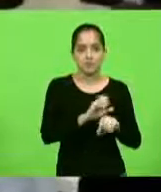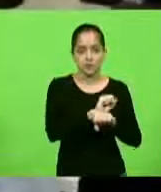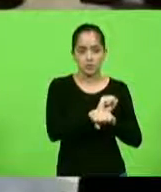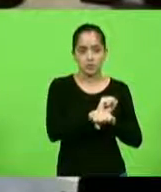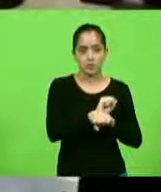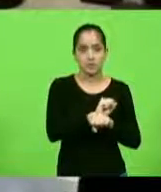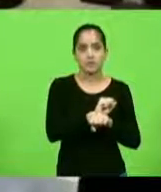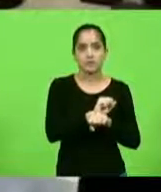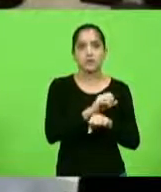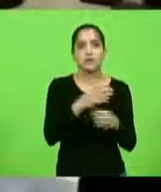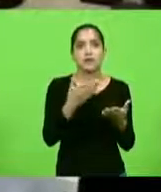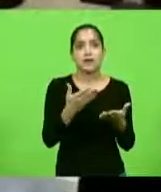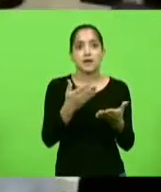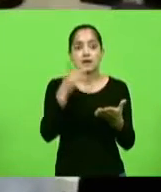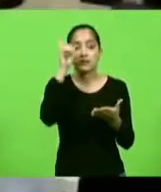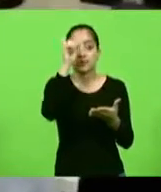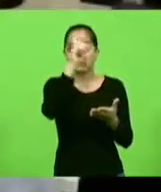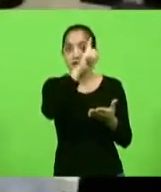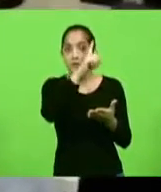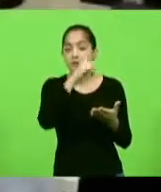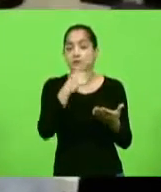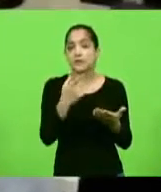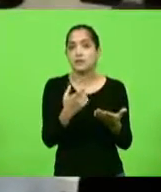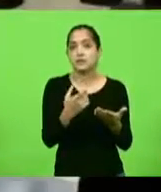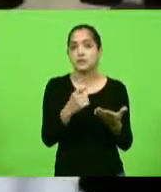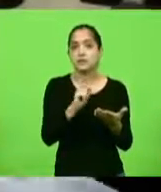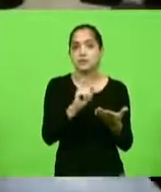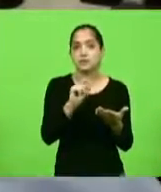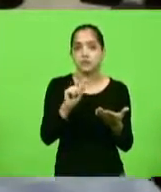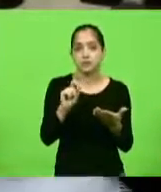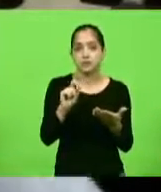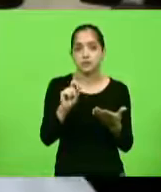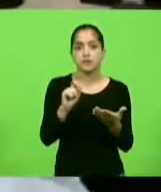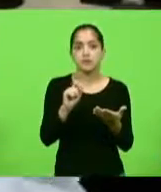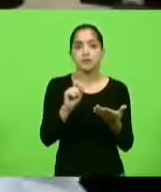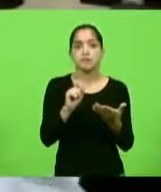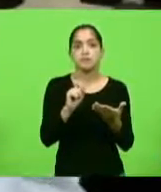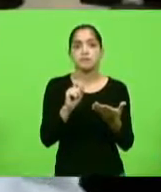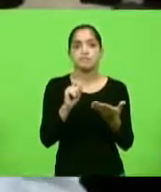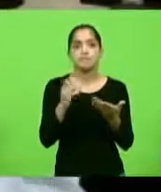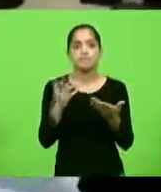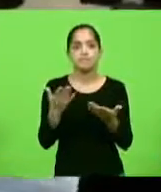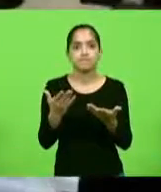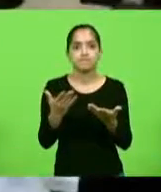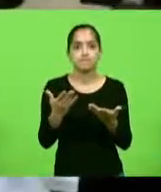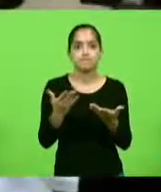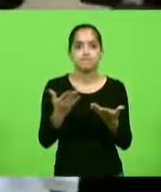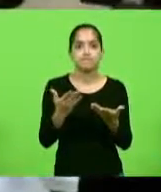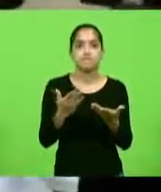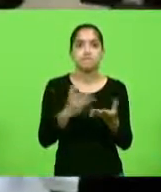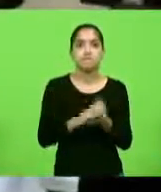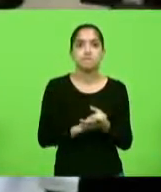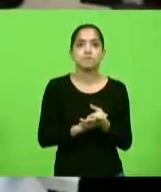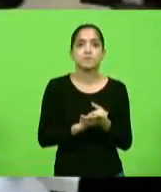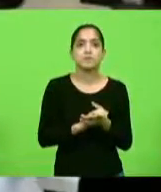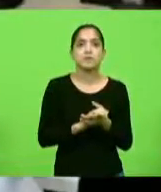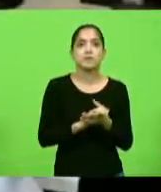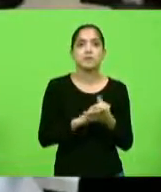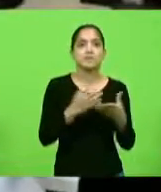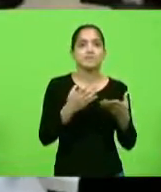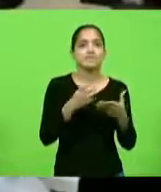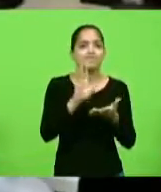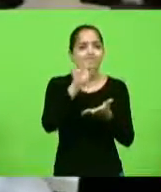a dificuldade de a gente ter os nossos conceitos definitivos,